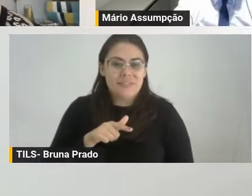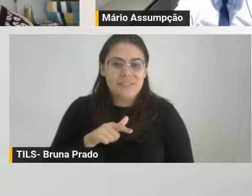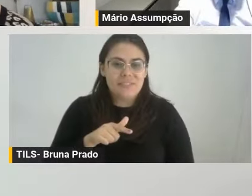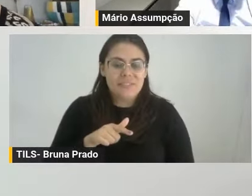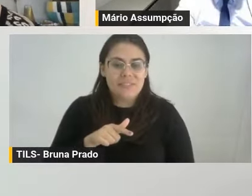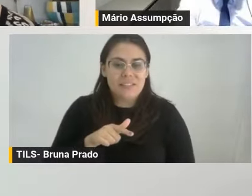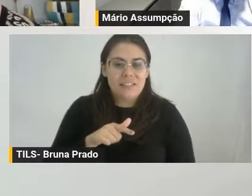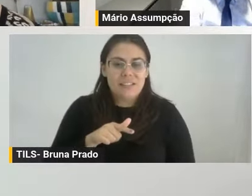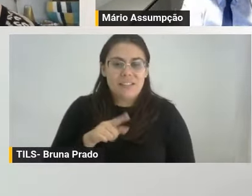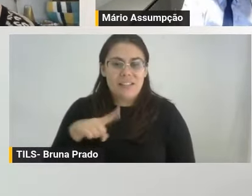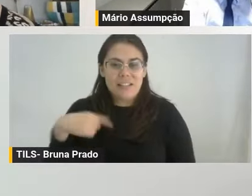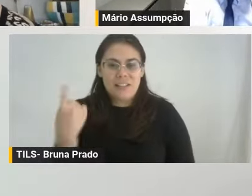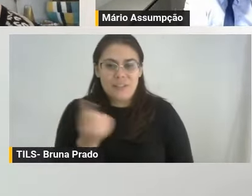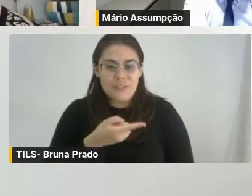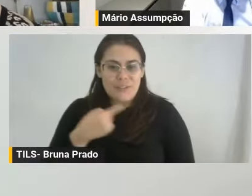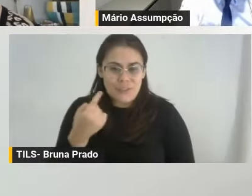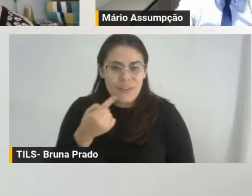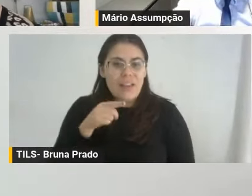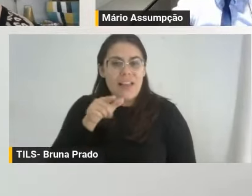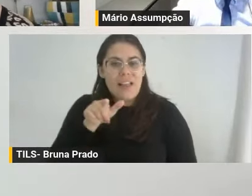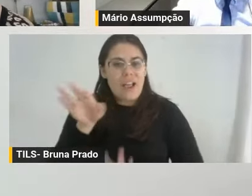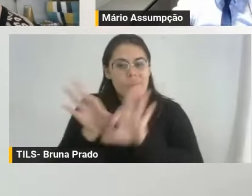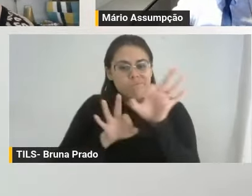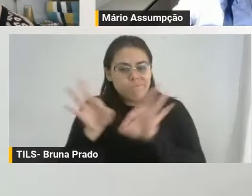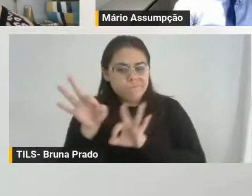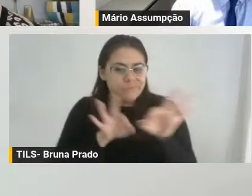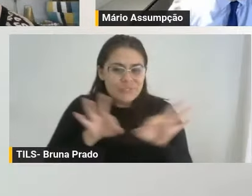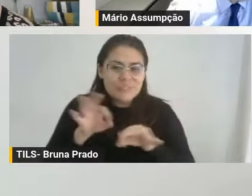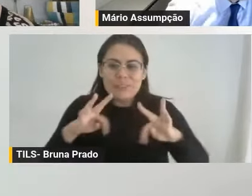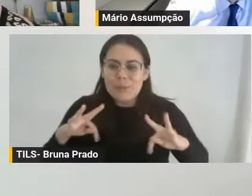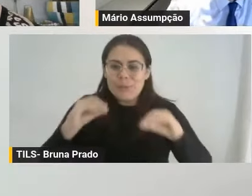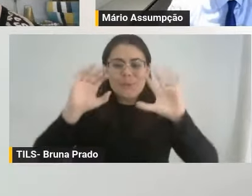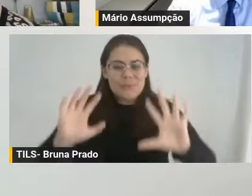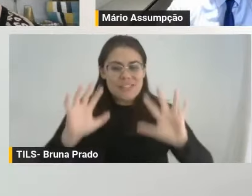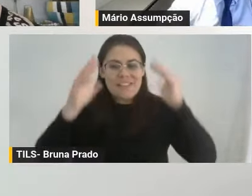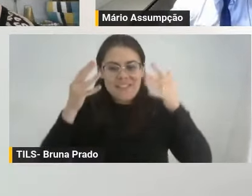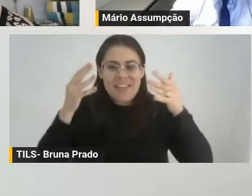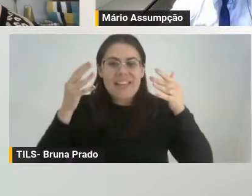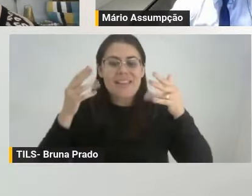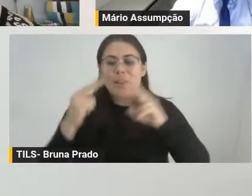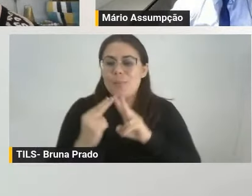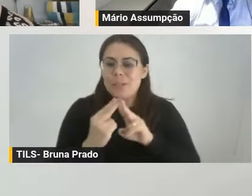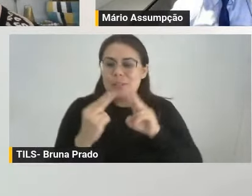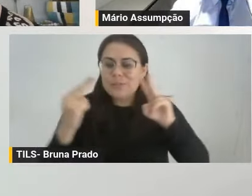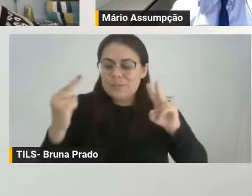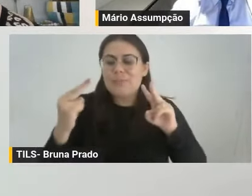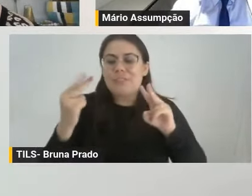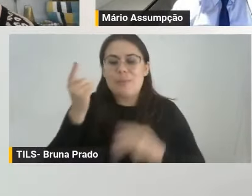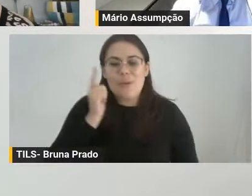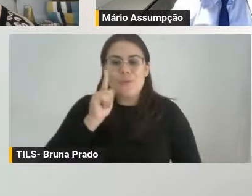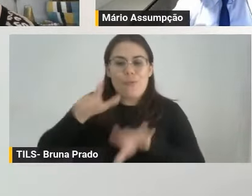é a nossa mestre de cerimônias, nossa anfitriã aqui nesse espaço virtual de formação da Secretaria de